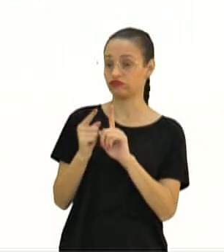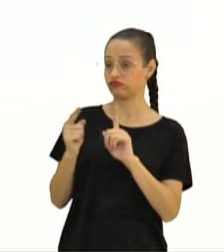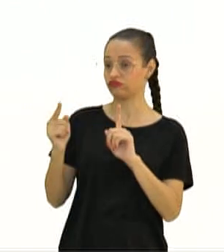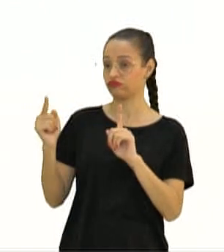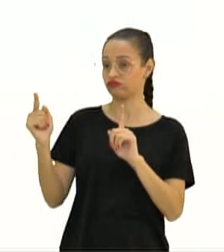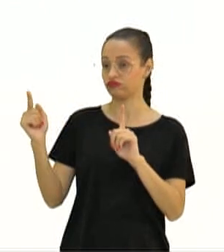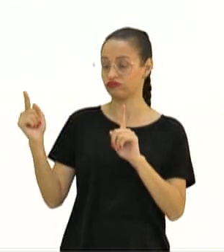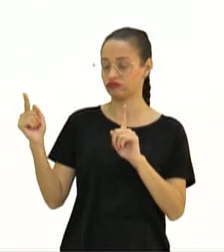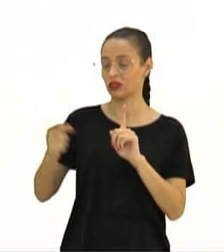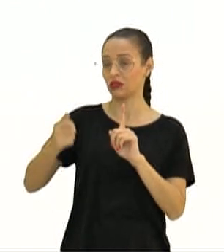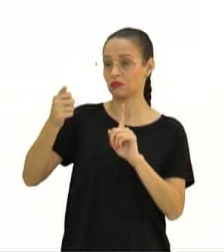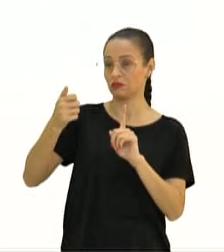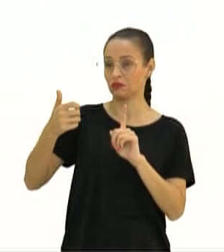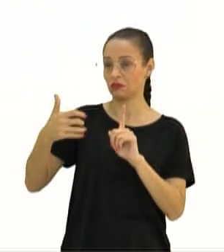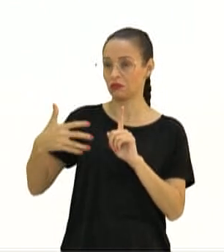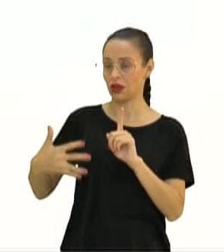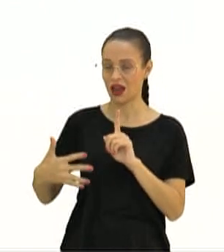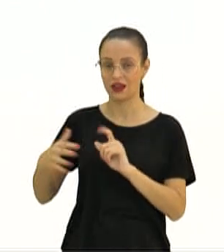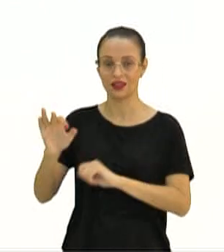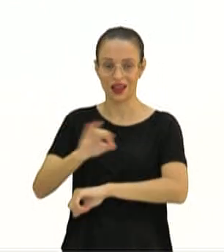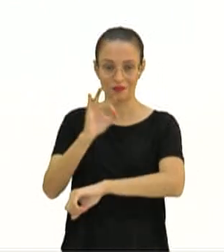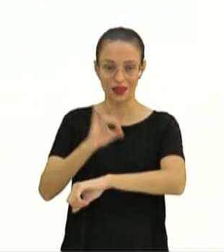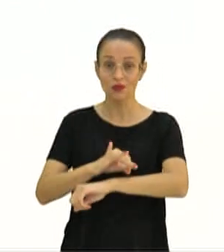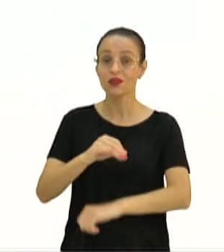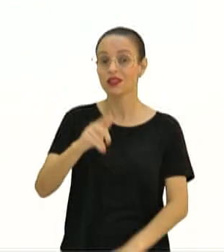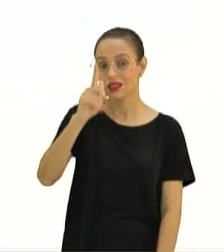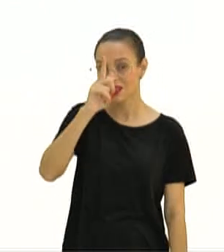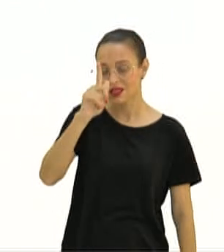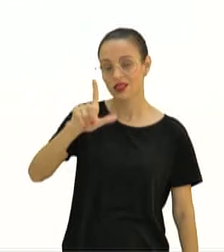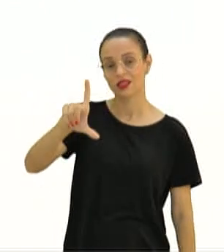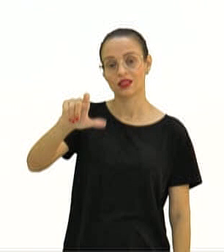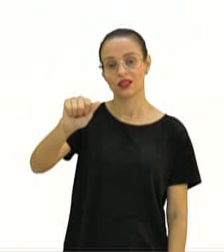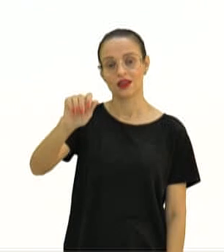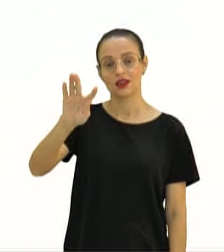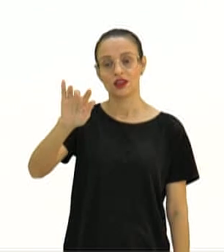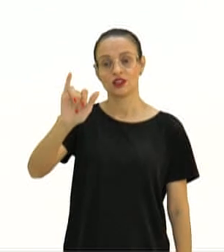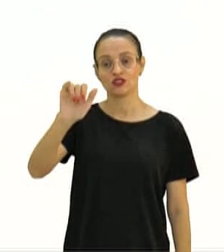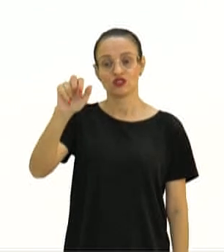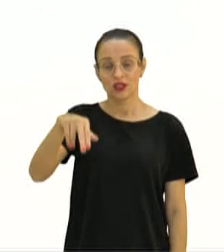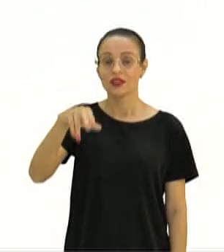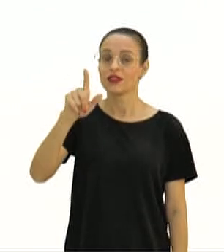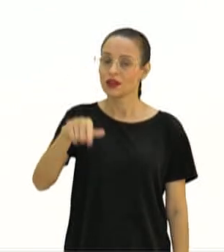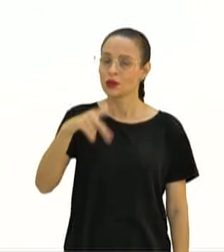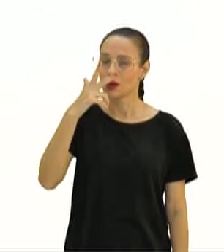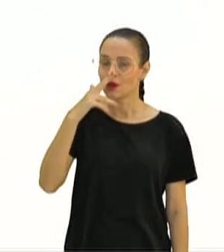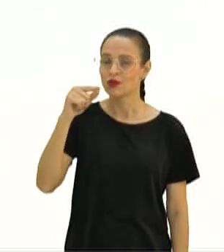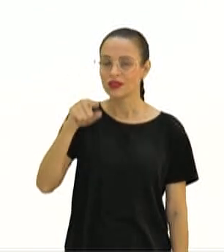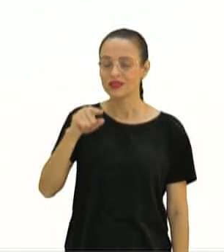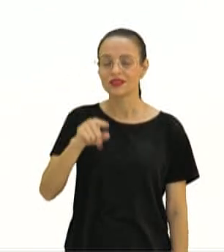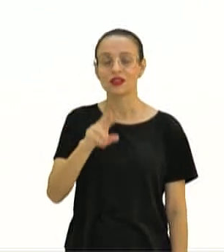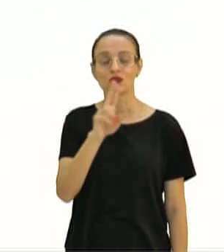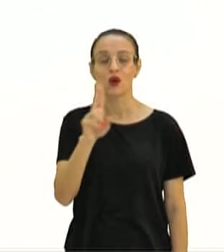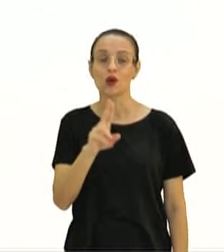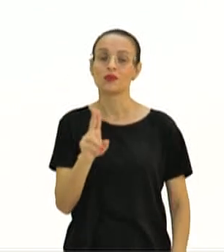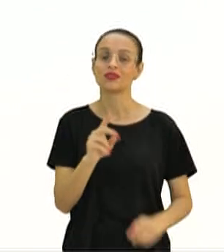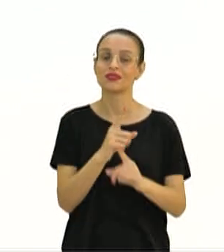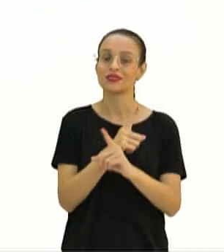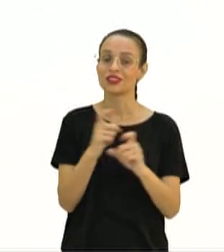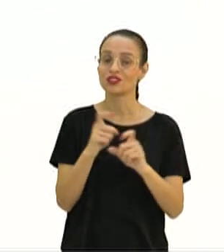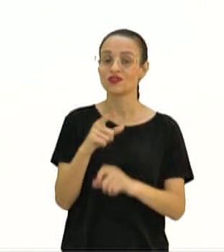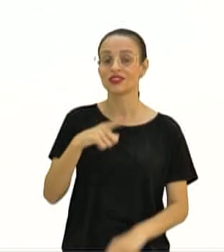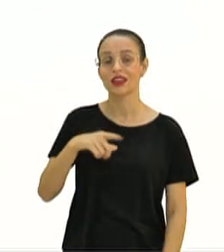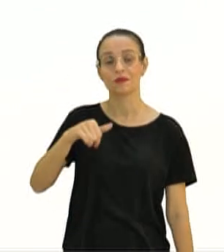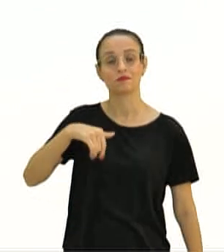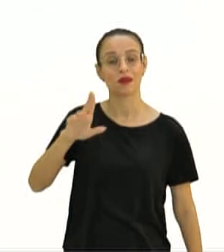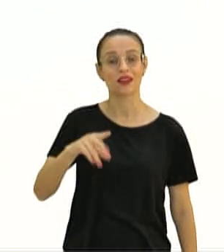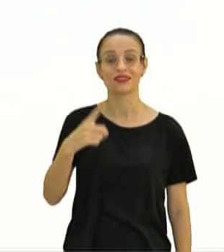eu fazia uma descrição daquela abelha em latim. Se eu não me engano, essa descrição dessa abelha, do nome científico, tem mais de